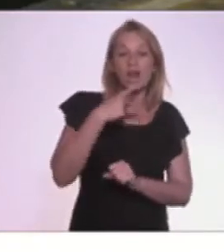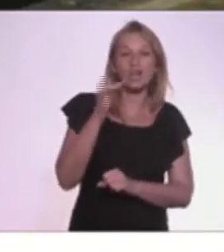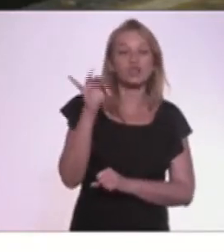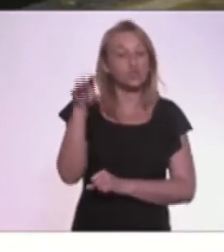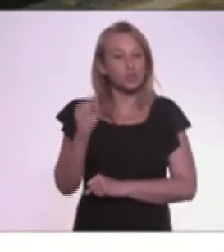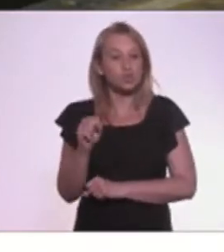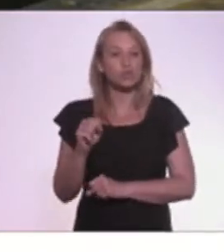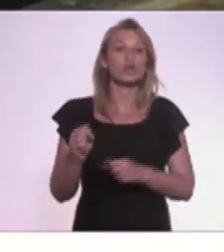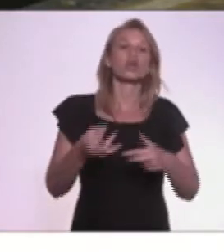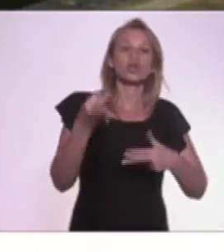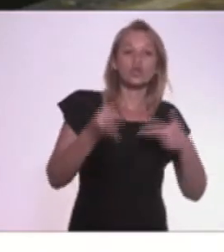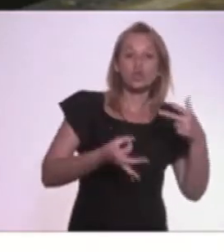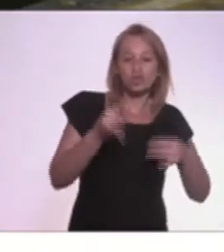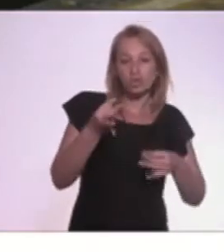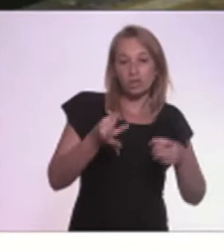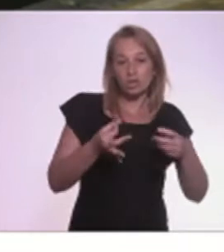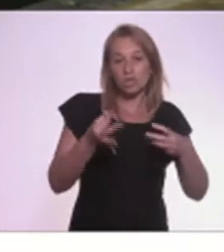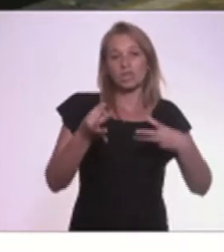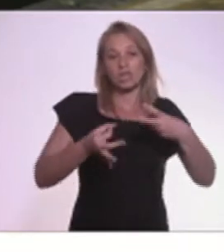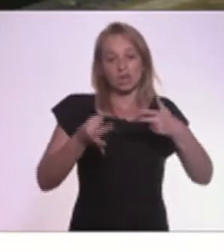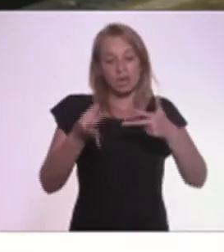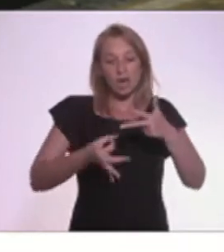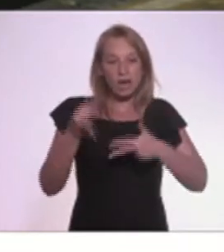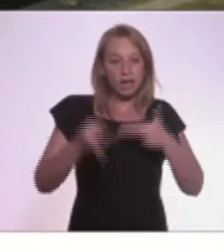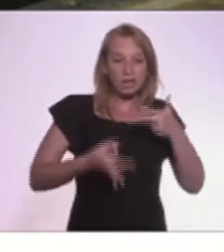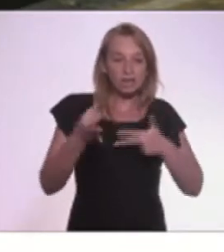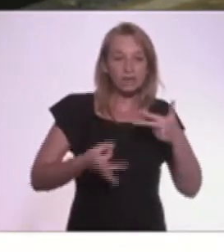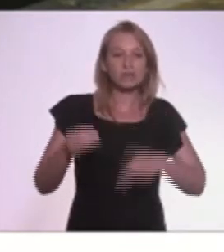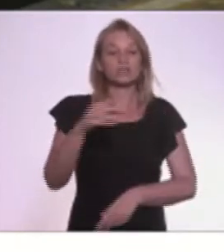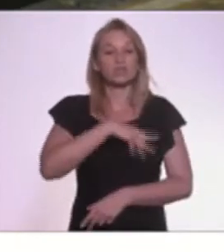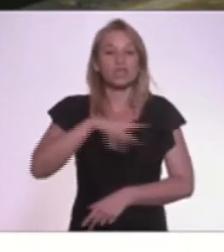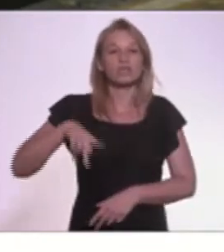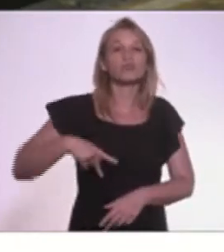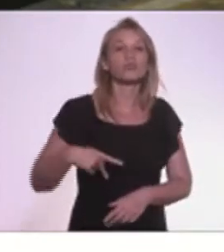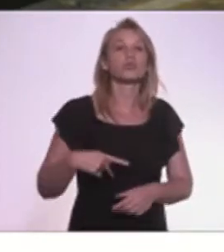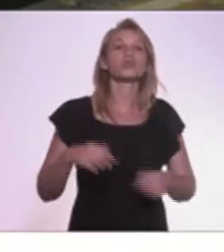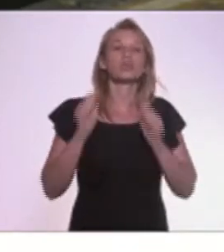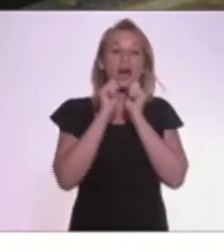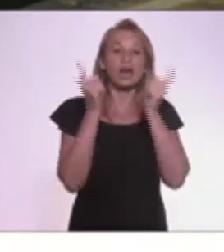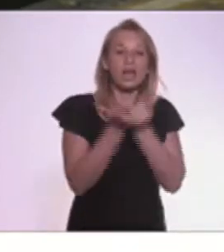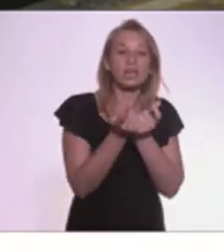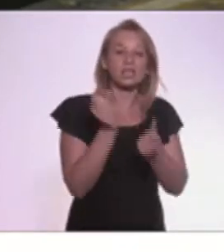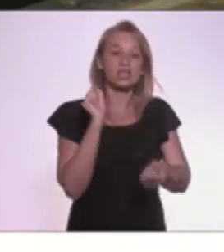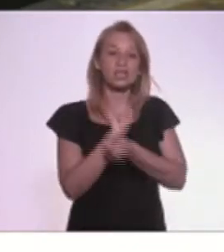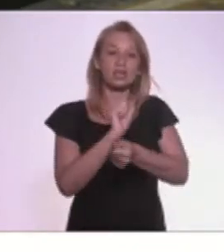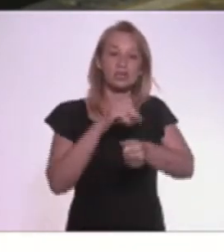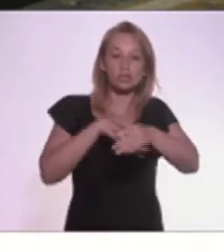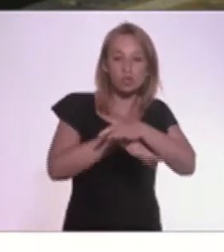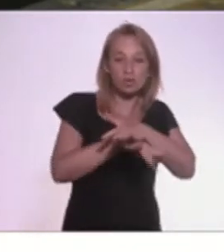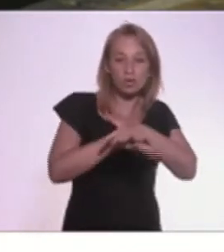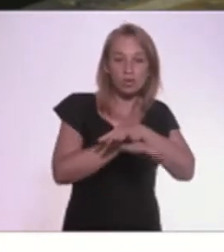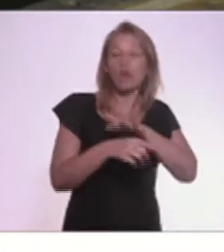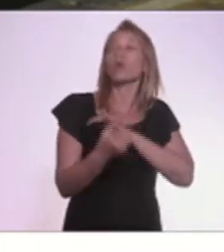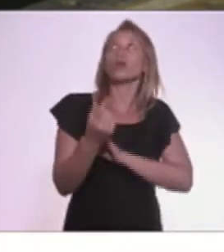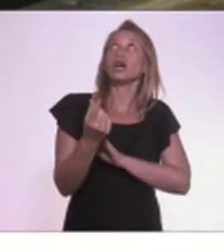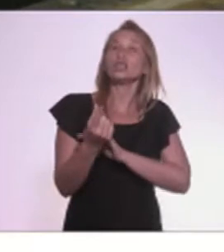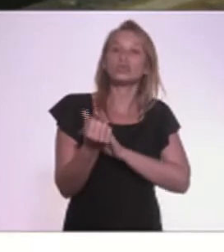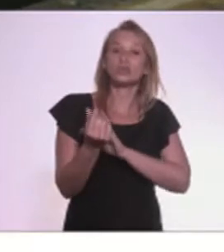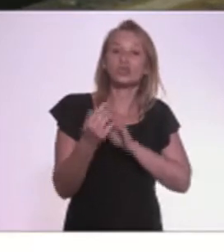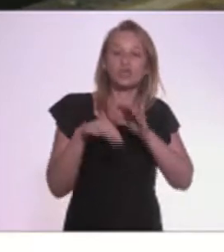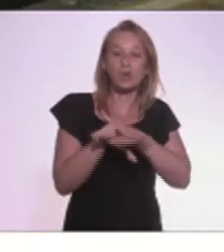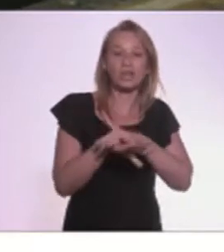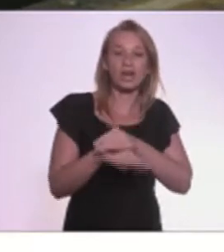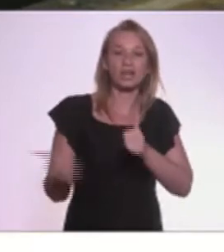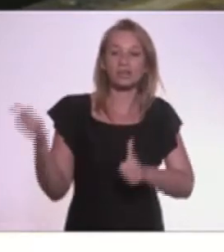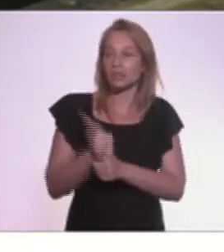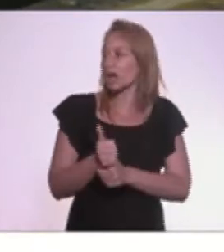Judiciário, do Ministério Público, da Alerja, onde tem dinheiro parado e deveria voltar para o Executivo para o cofre do Tesouro. E